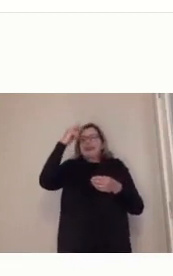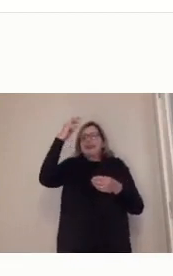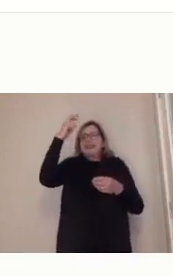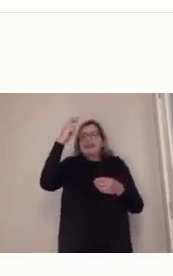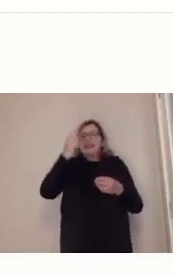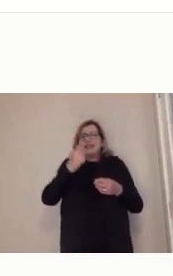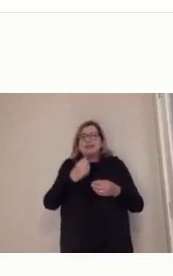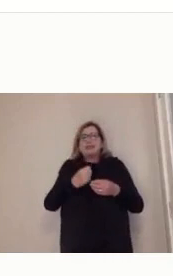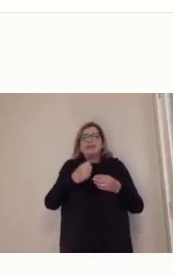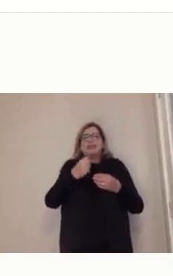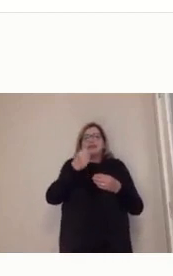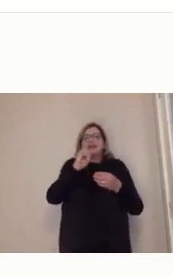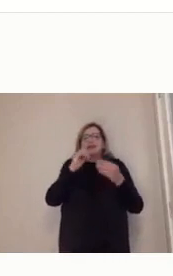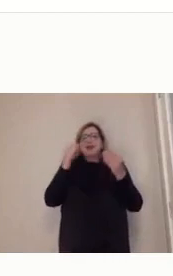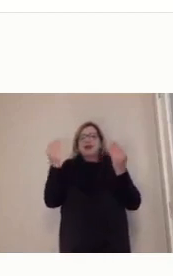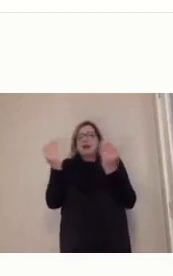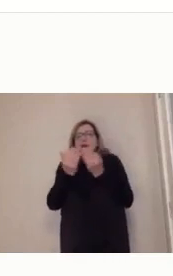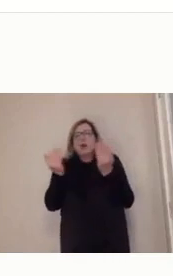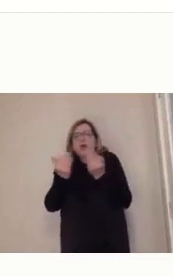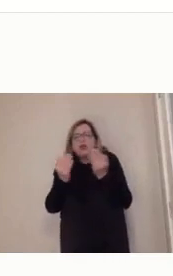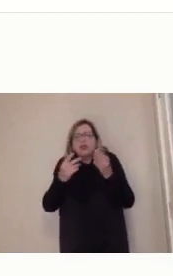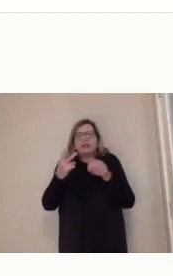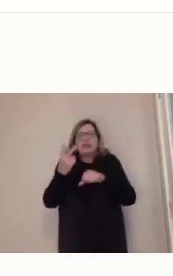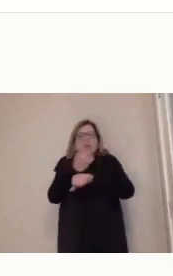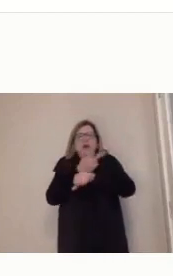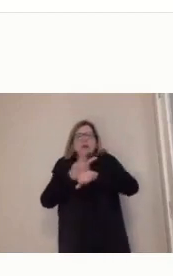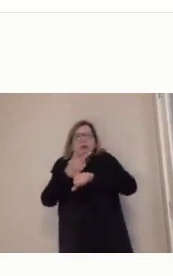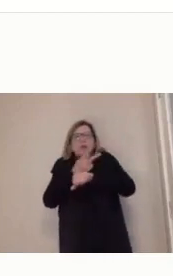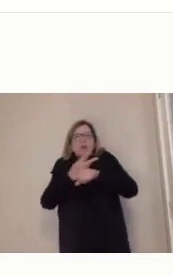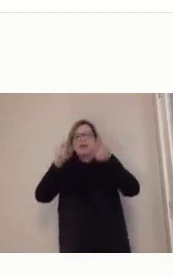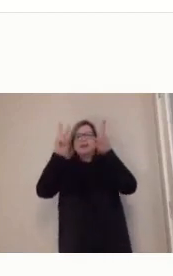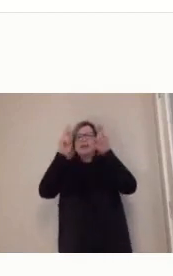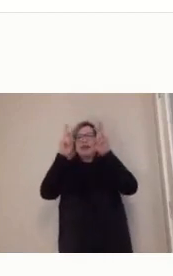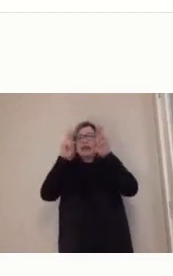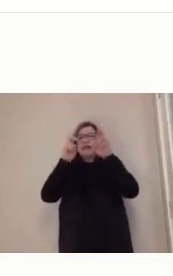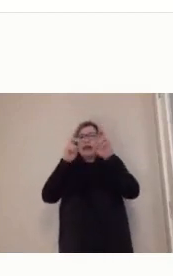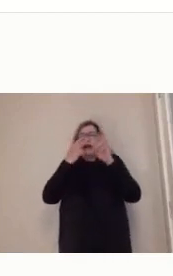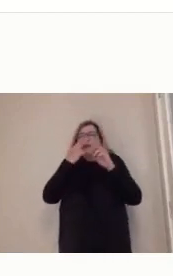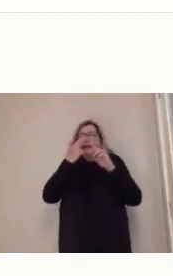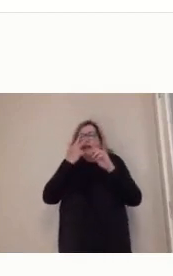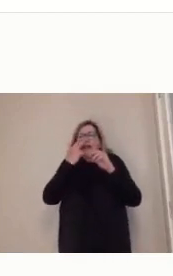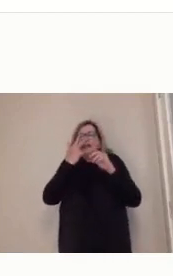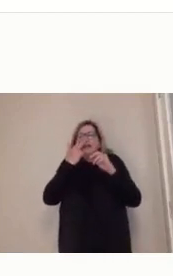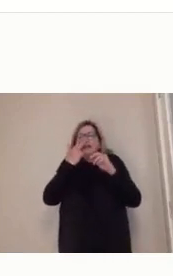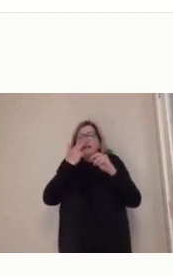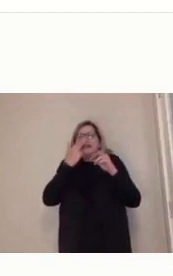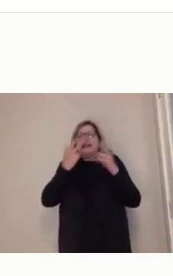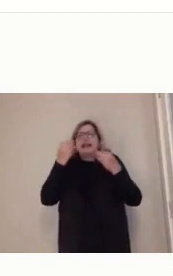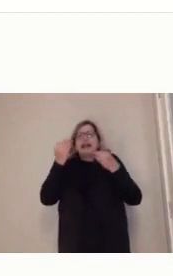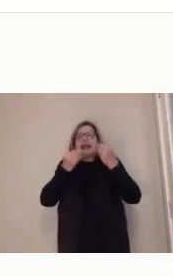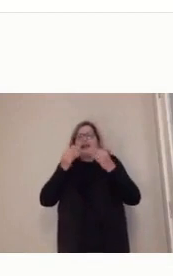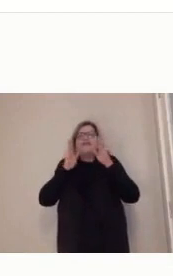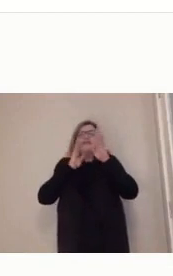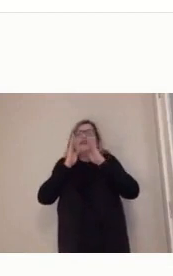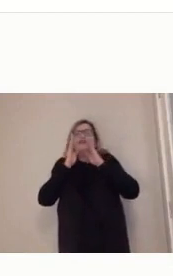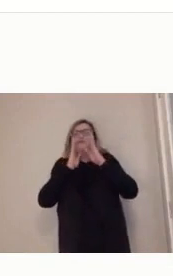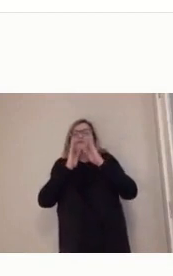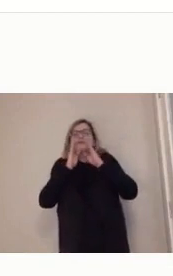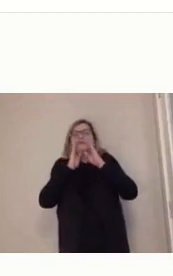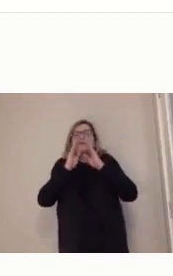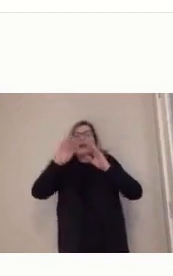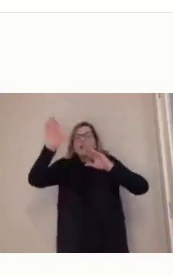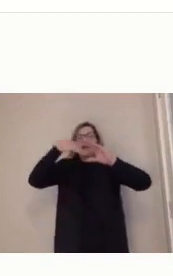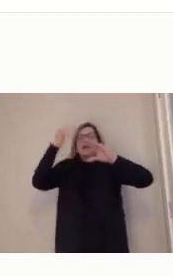série de informações sobre aquele assunto na nossa rede de WhatsApp, no nosso Instagram, ou no nosso Facebook,